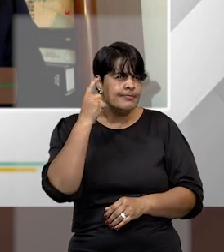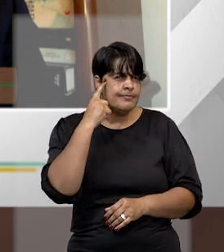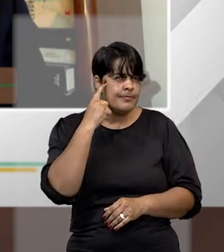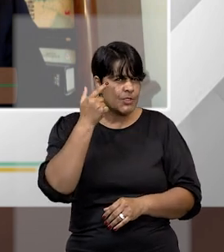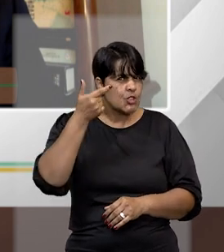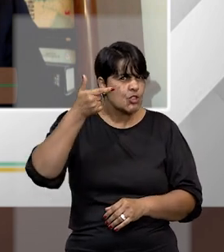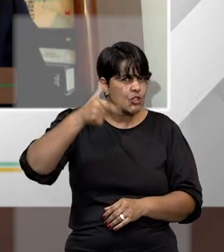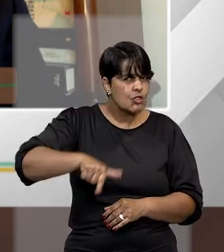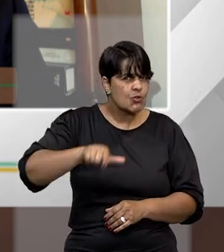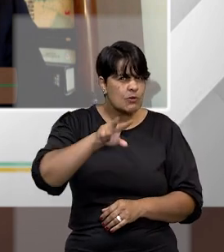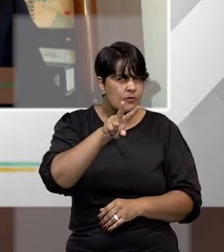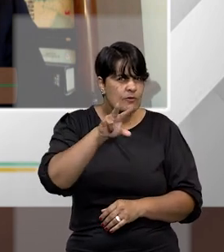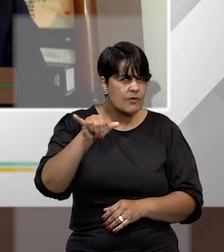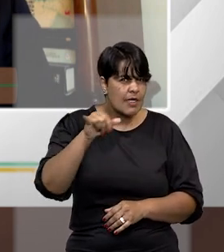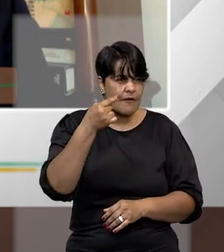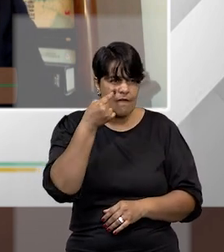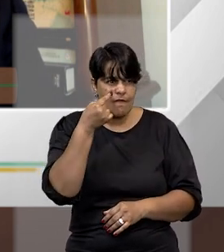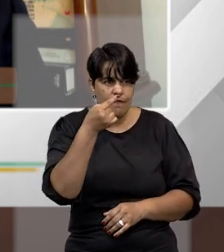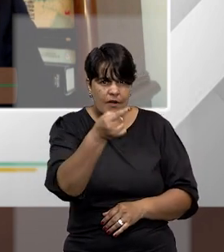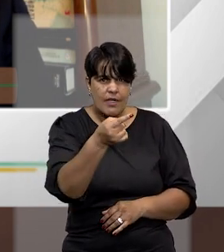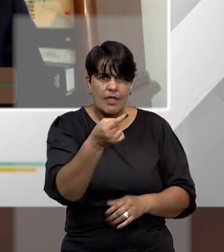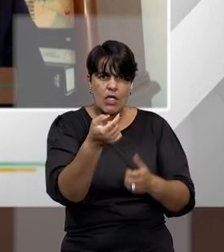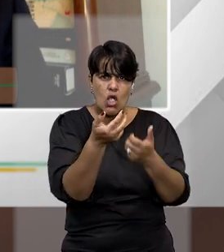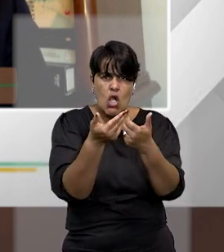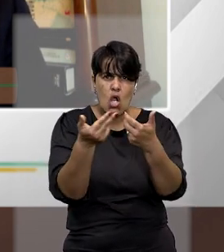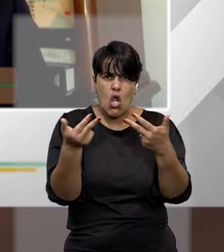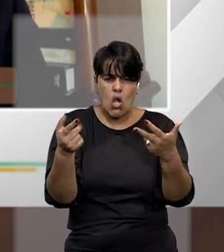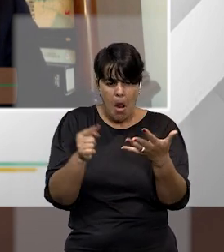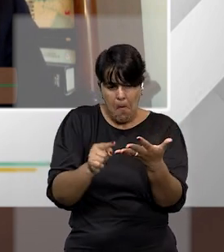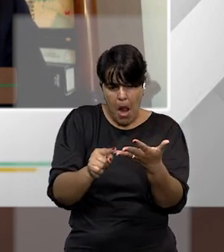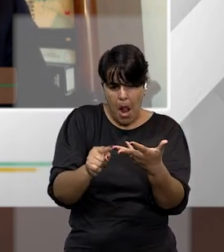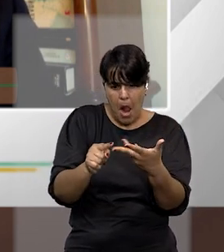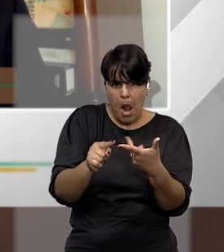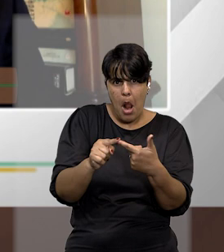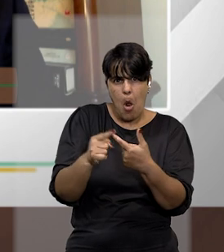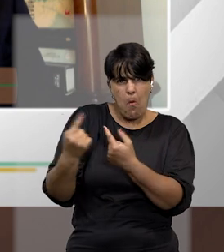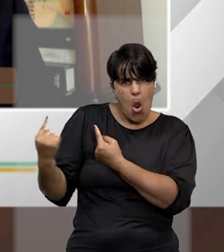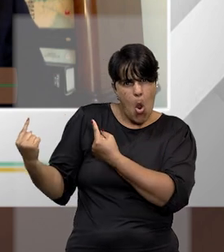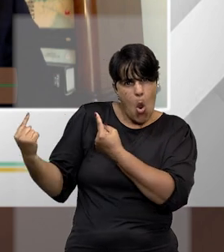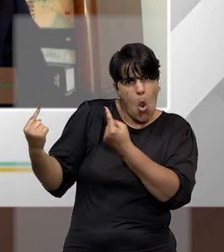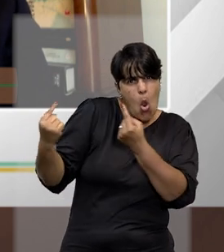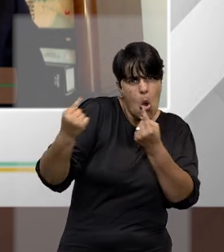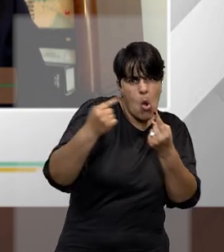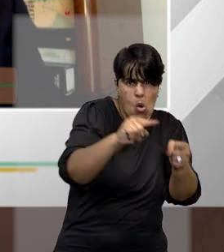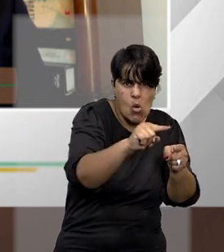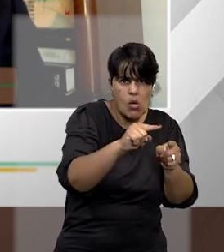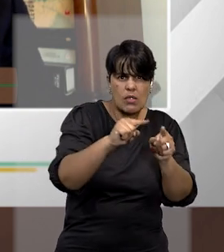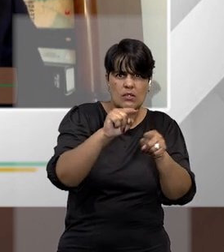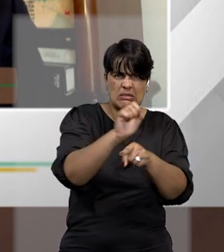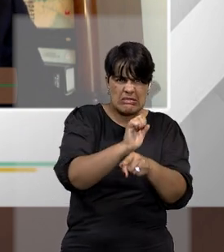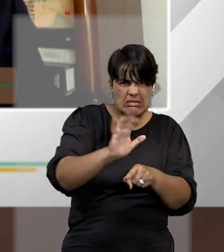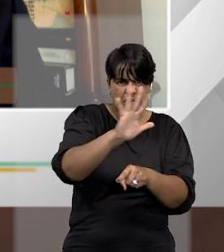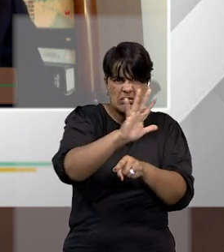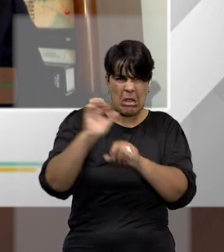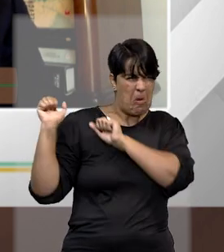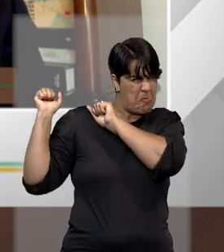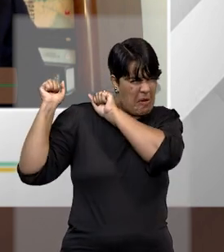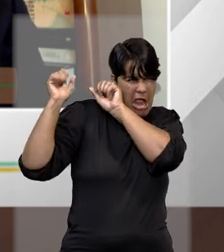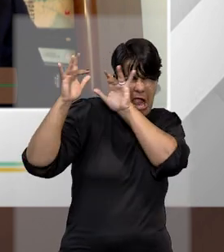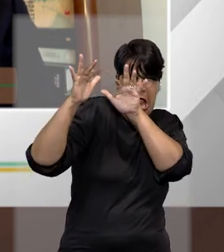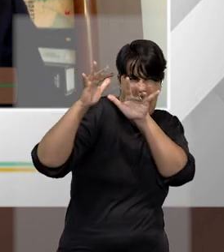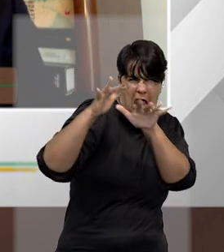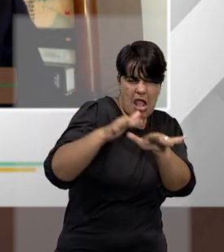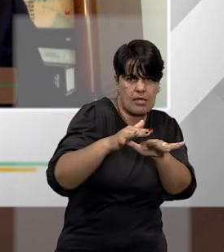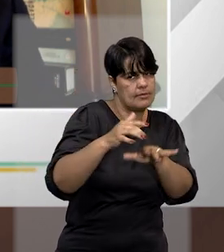de golpe de Estado na força. Eu jamais imaginava que nós iríamos ver